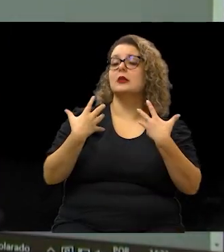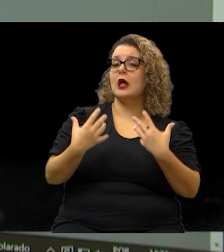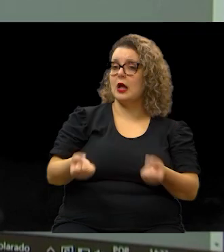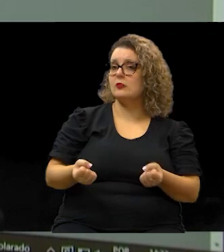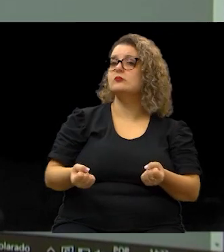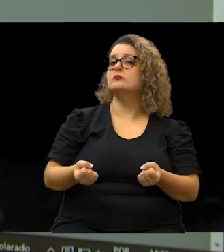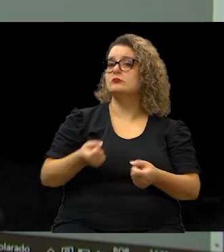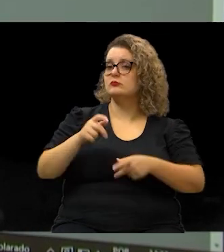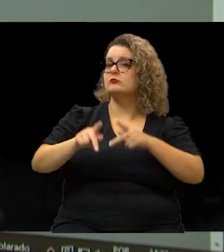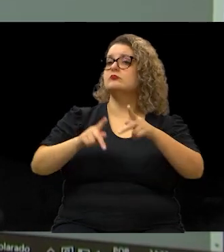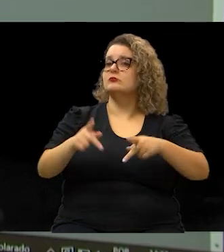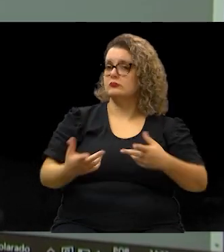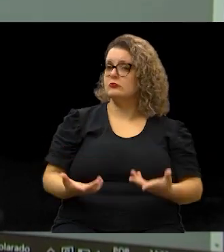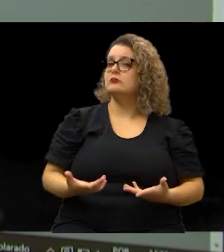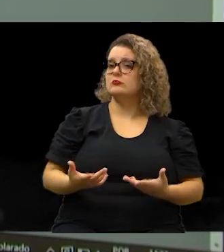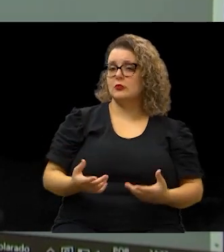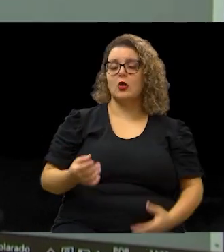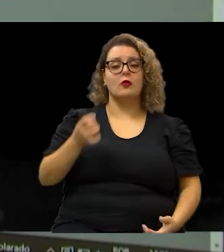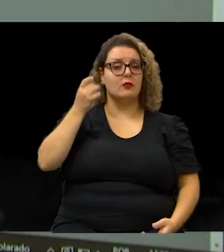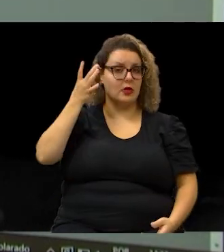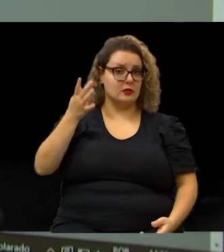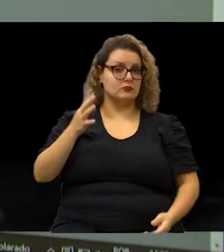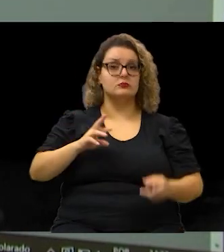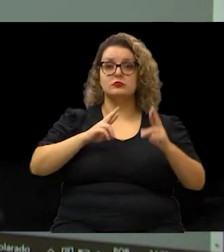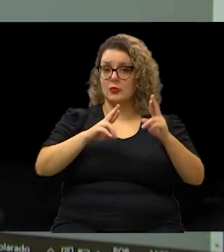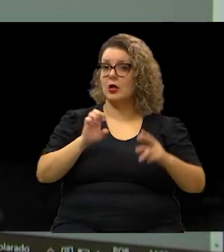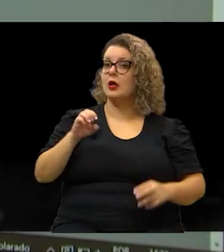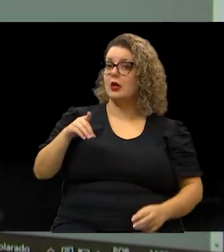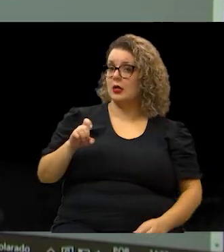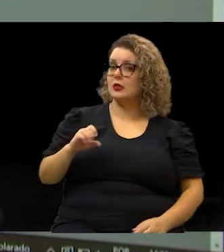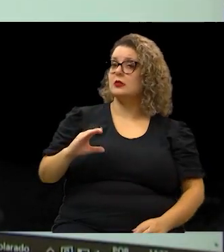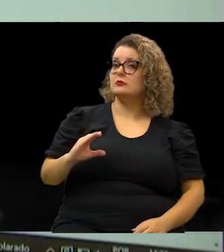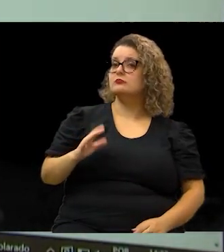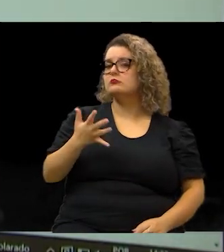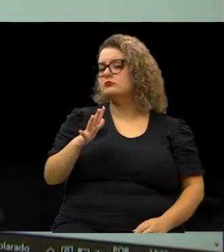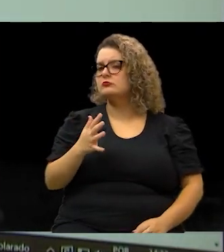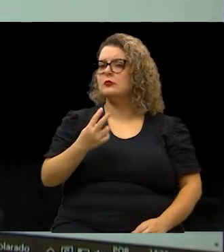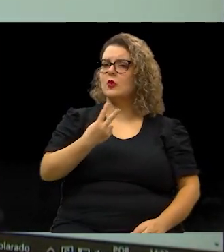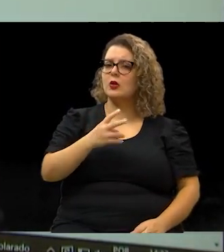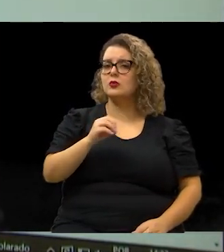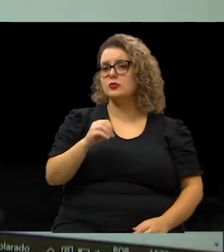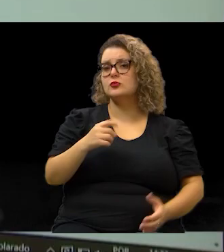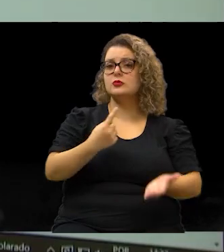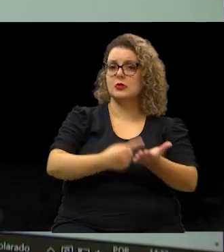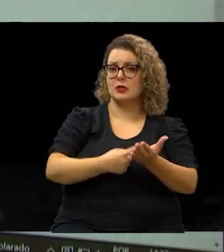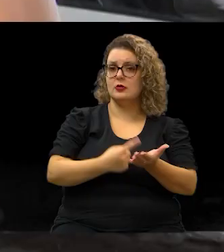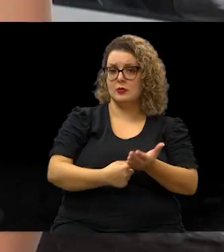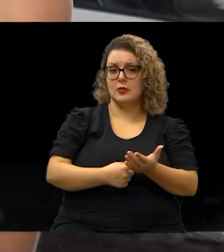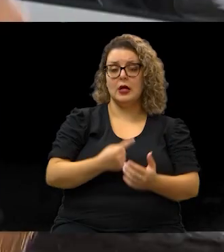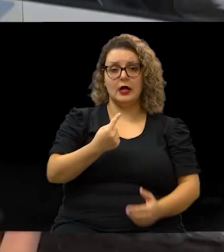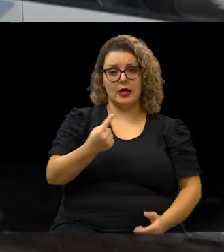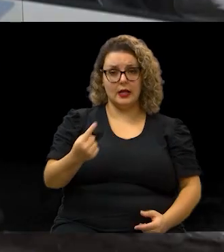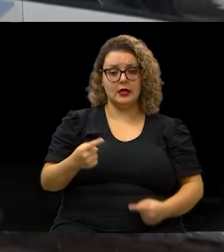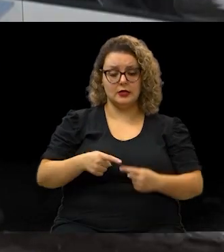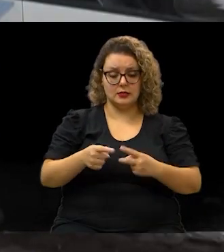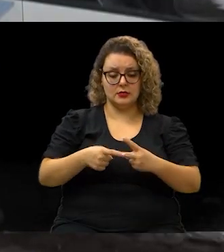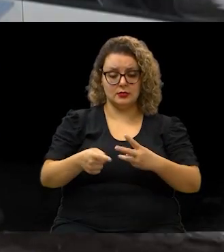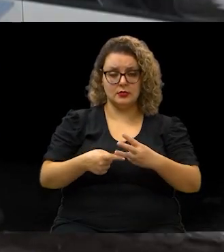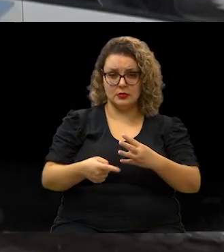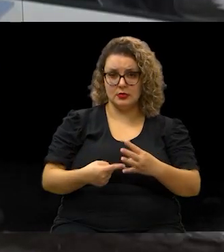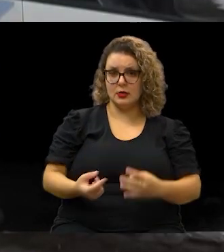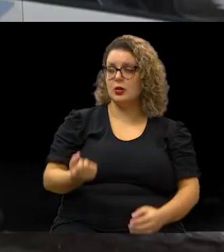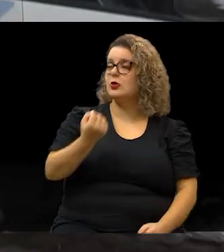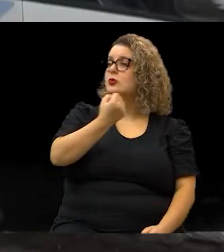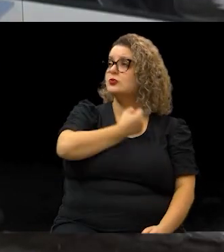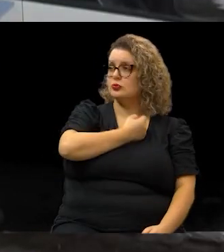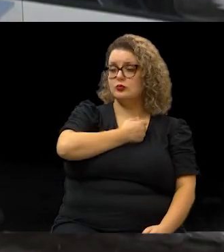com facilidade e a expectativa da Indec é de cerca de 200 agendamentos por semana. Numericamente falando,